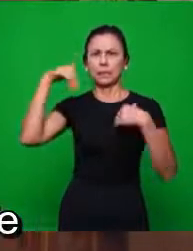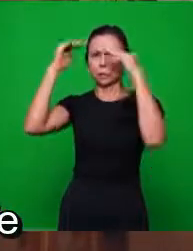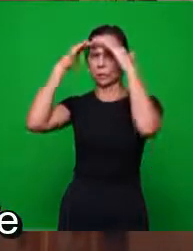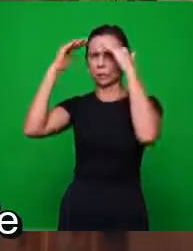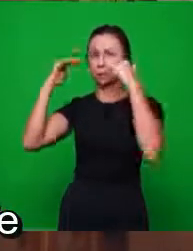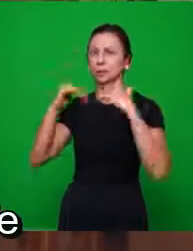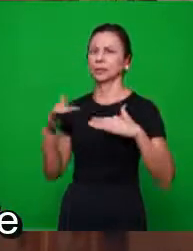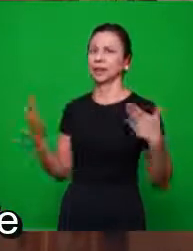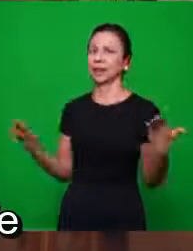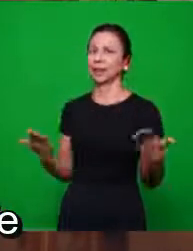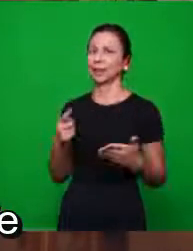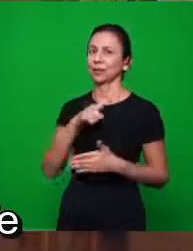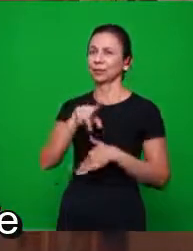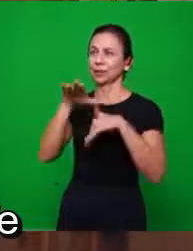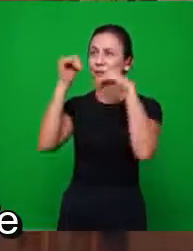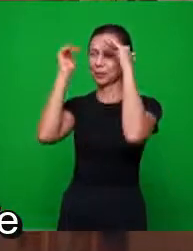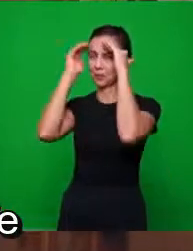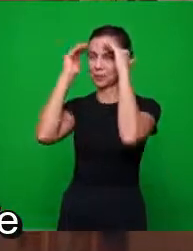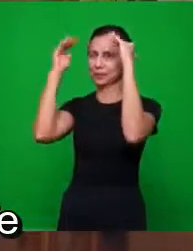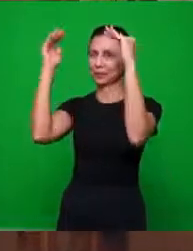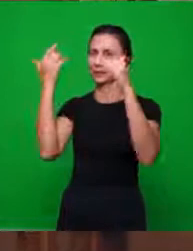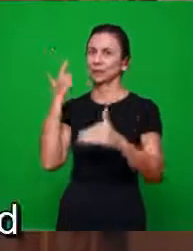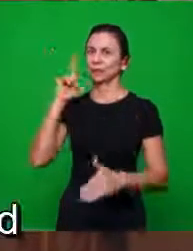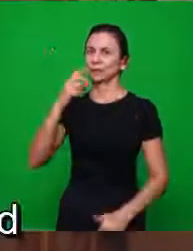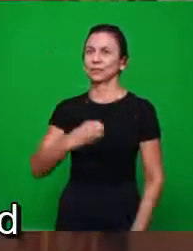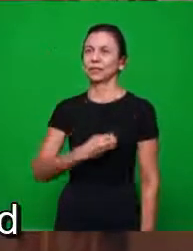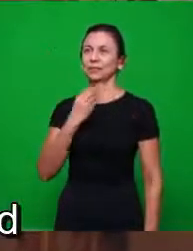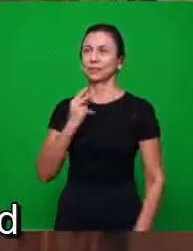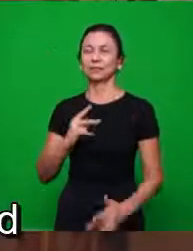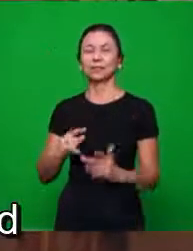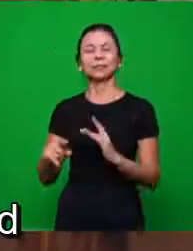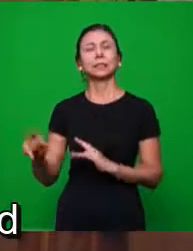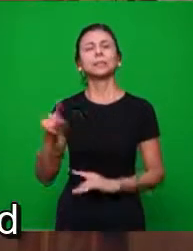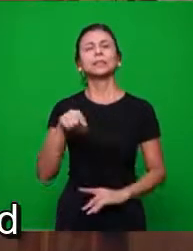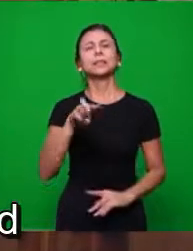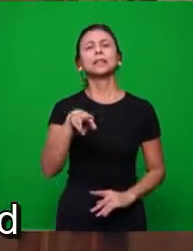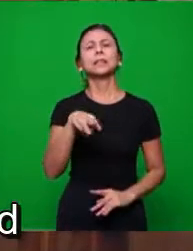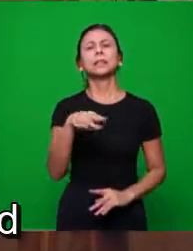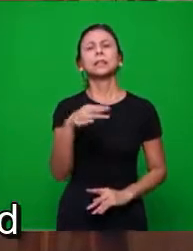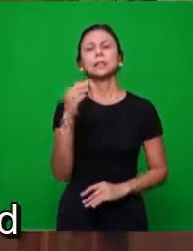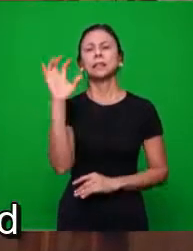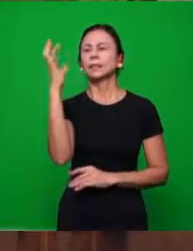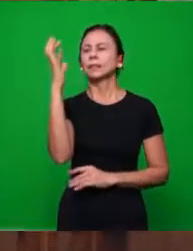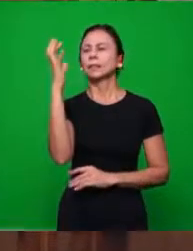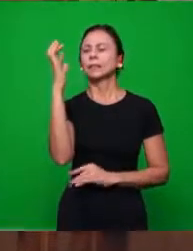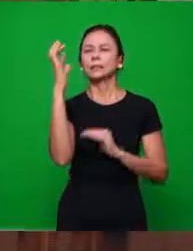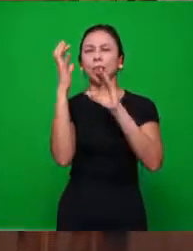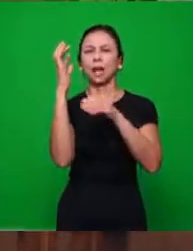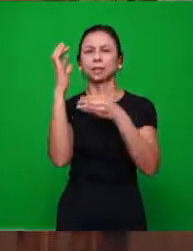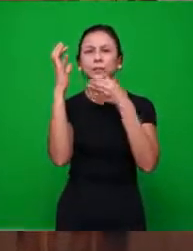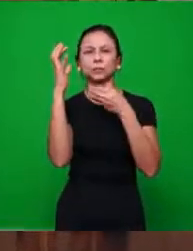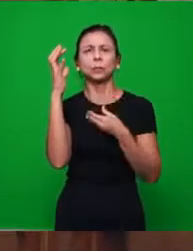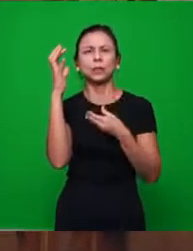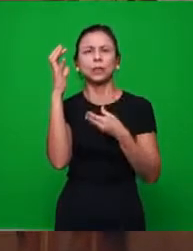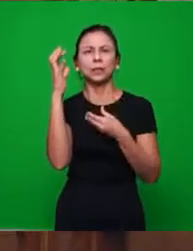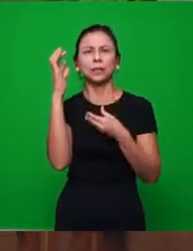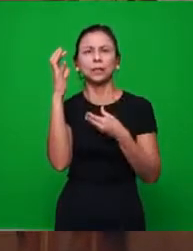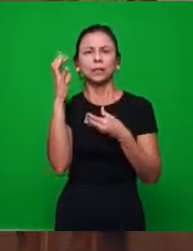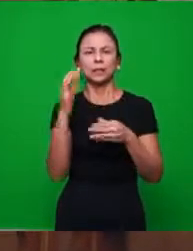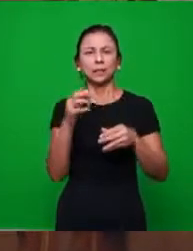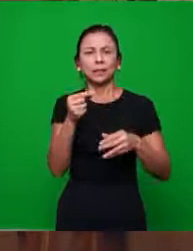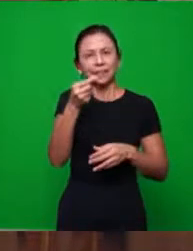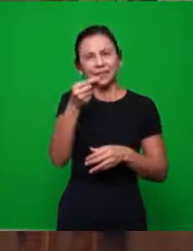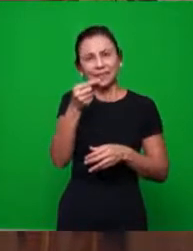obediência, você vai comer da árvore da vida. E quem vai comer da árvore da vida? A semente que cai e dá os